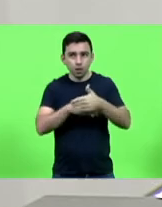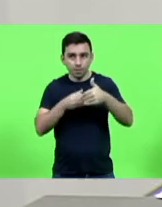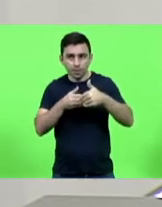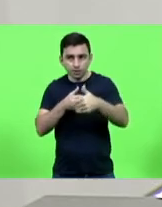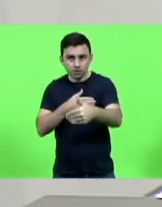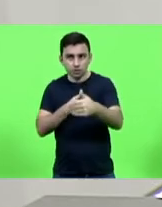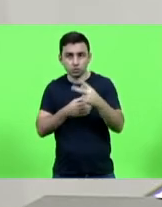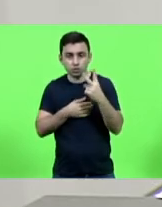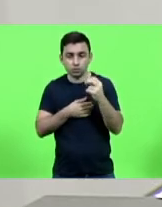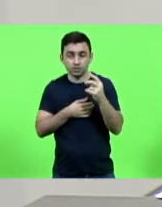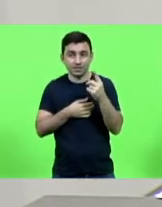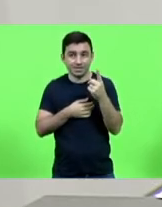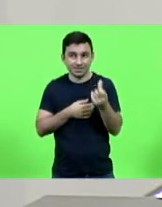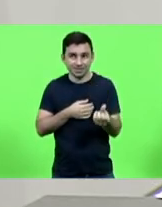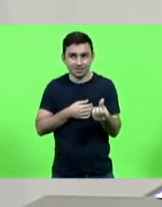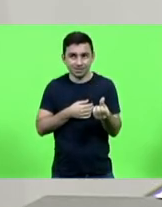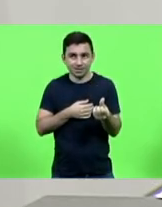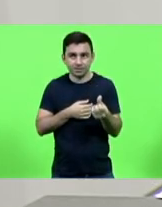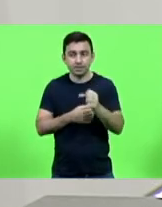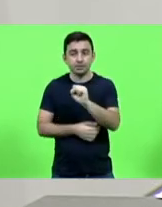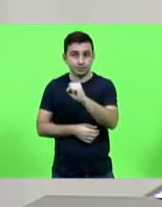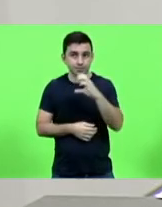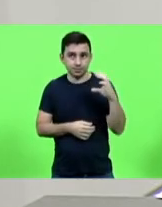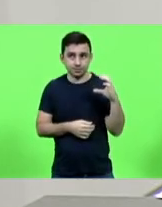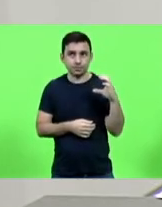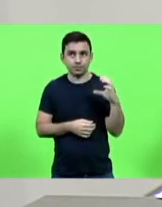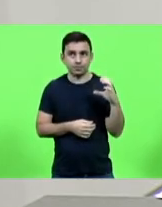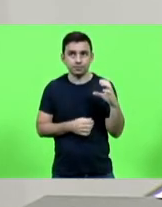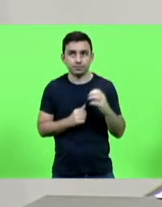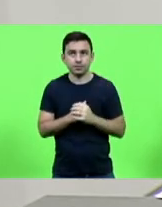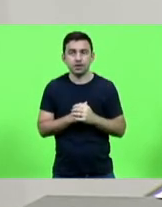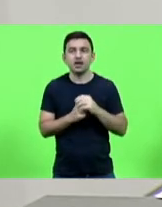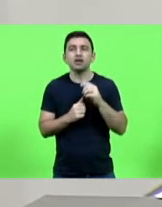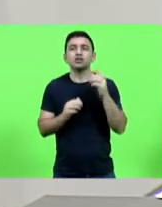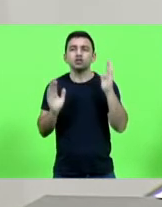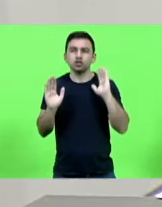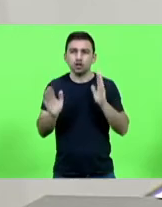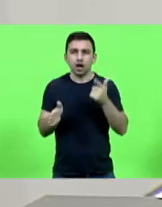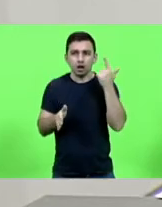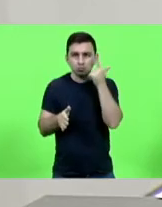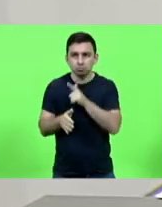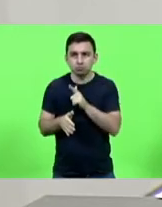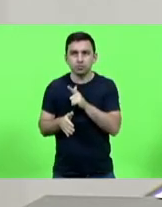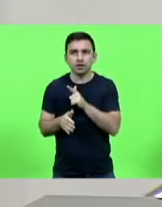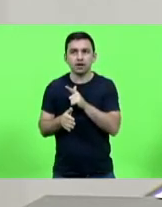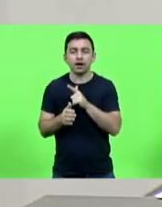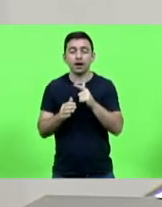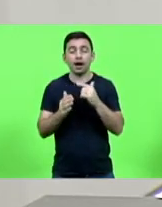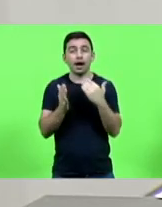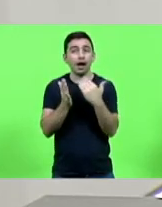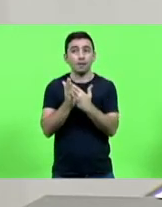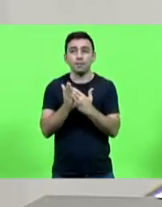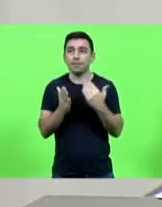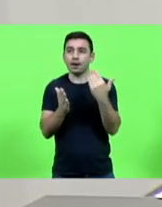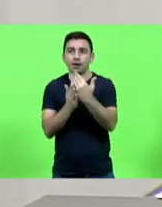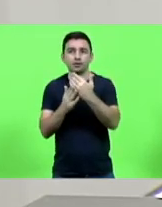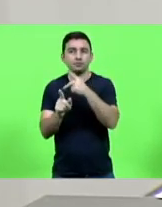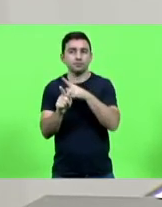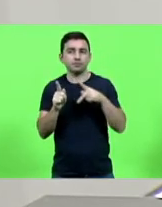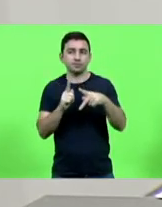2016 em Santa Catarina ele já contribui sobre o teto da previdência